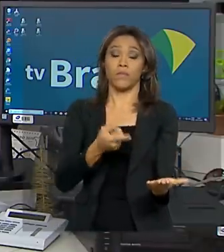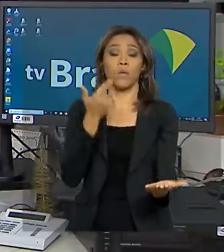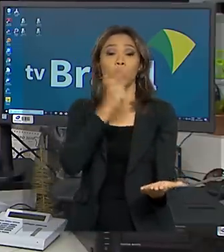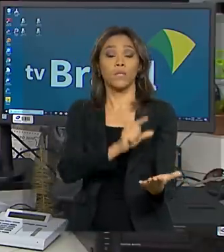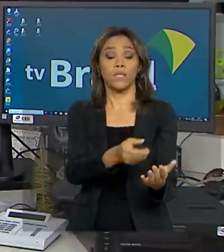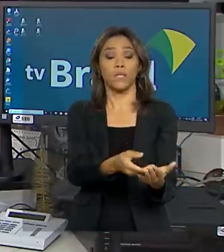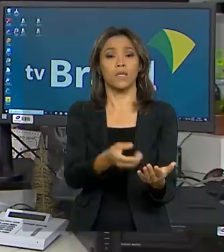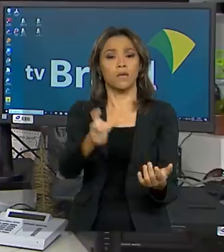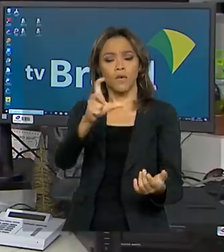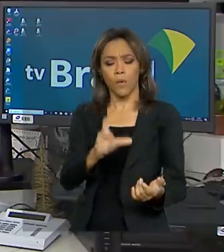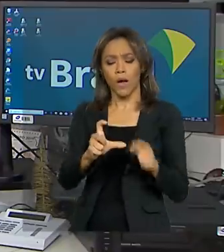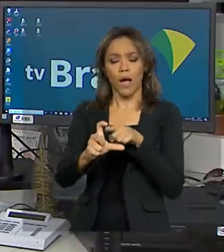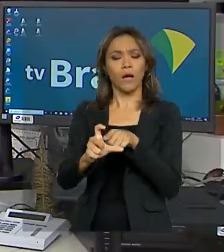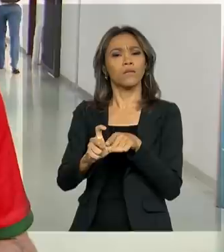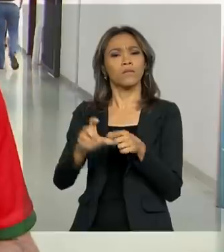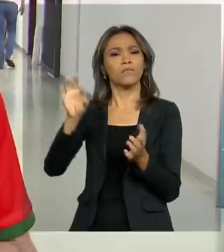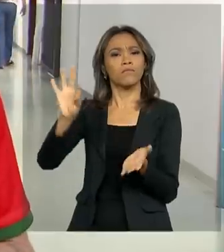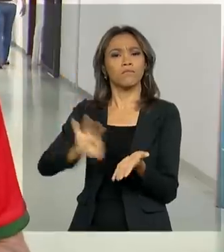confirmação da inscrição.